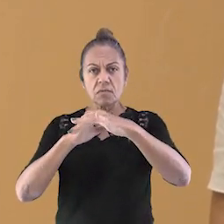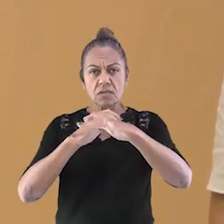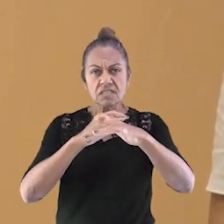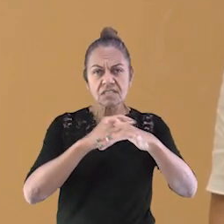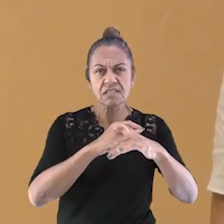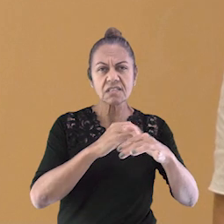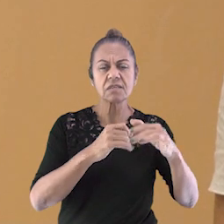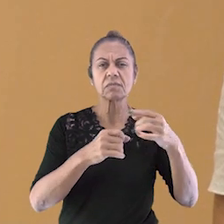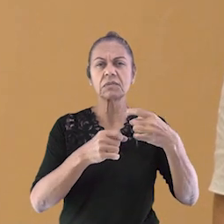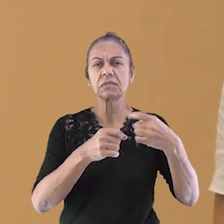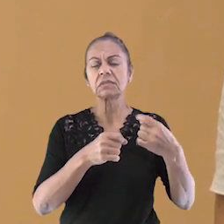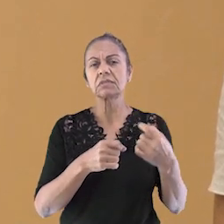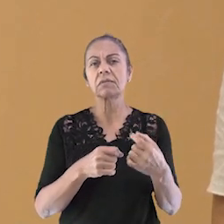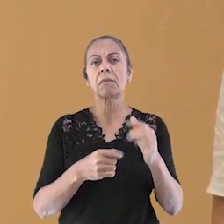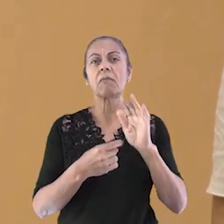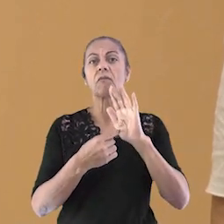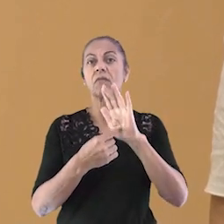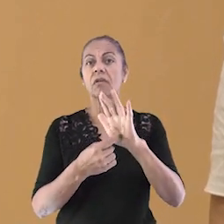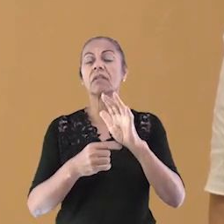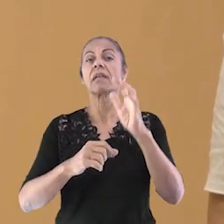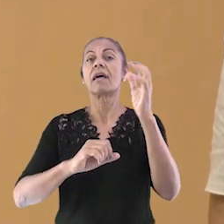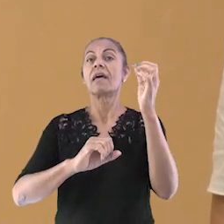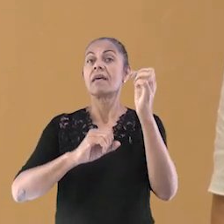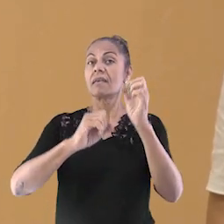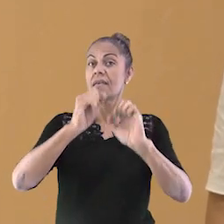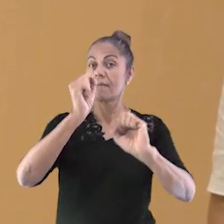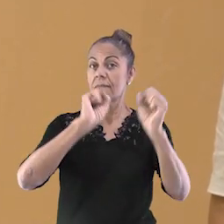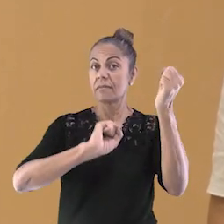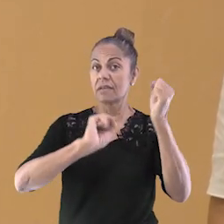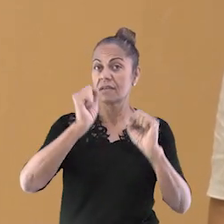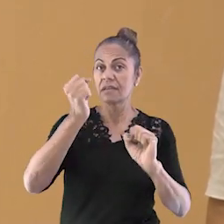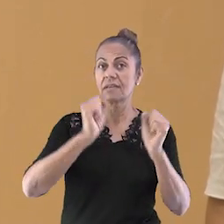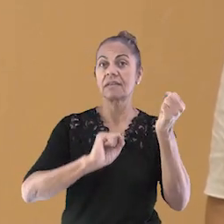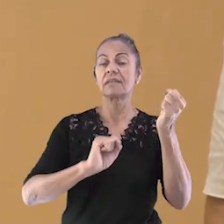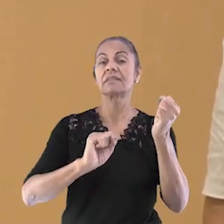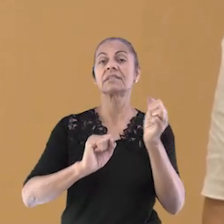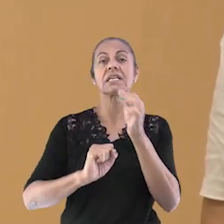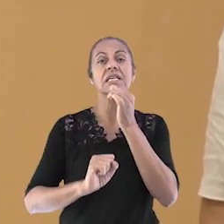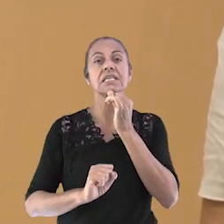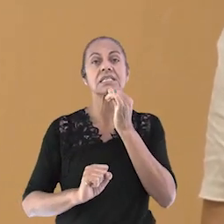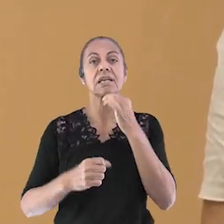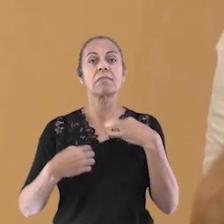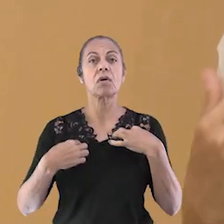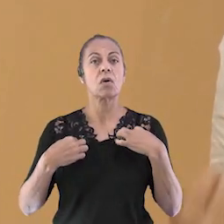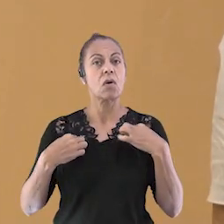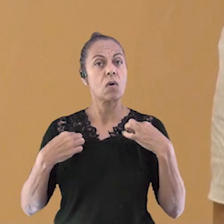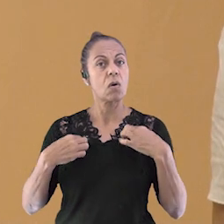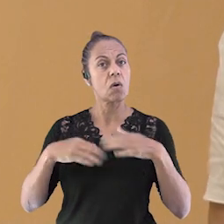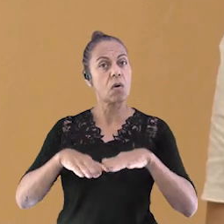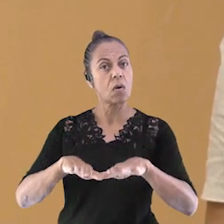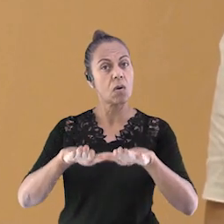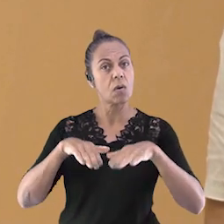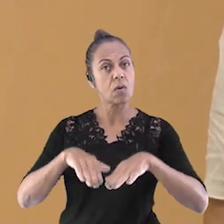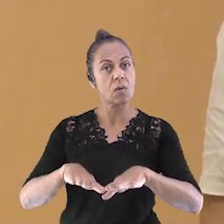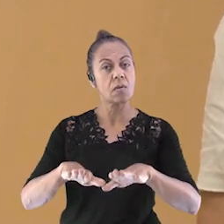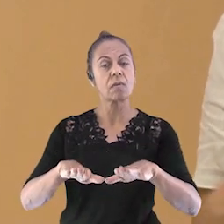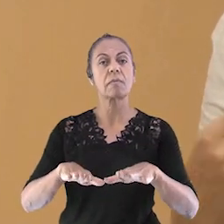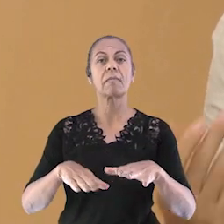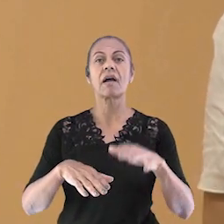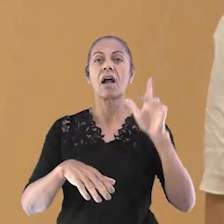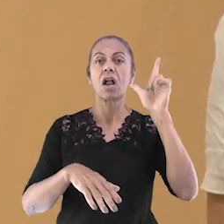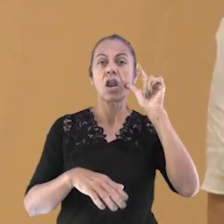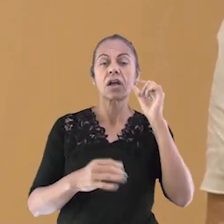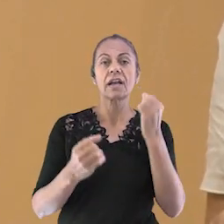apresentam várias empresas e comércios atuando em vários setores, como por exemplo, confecção e venda de roupas,